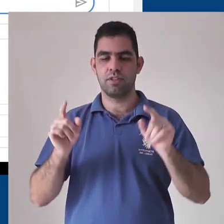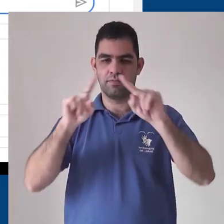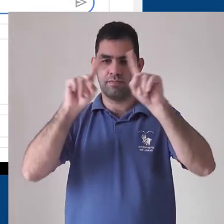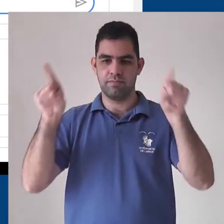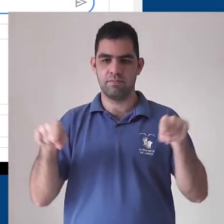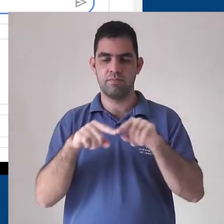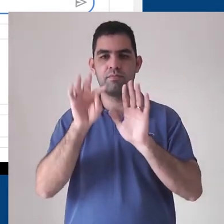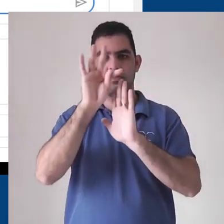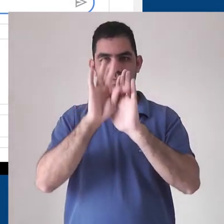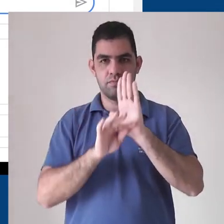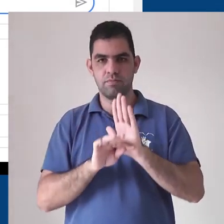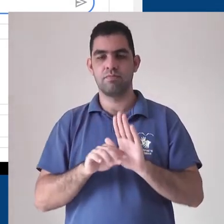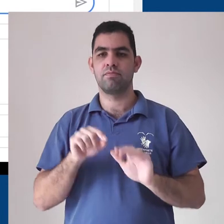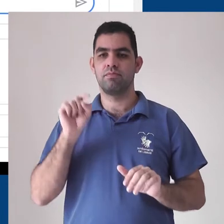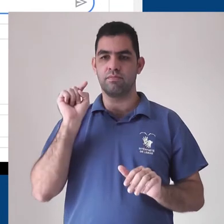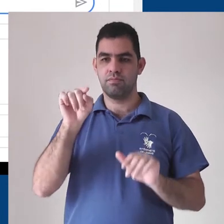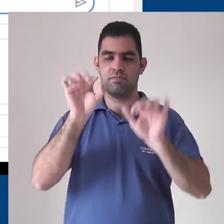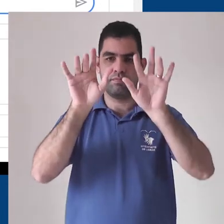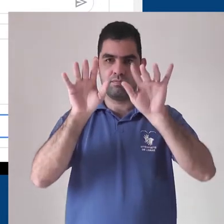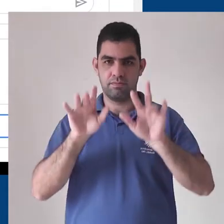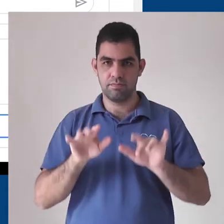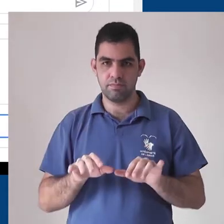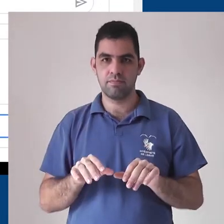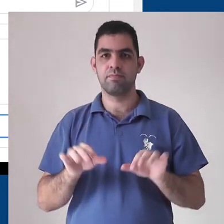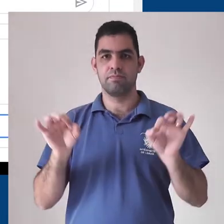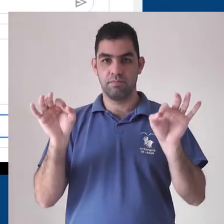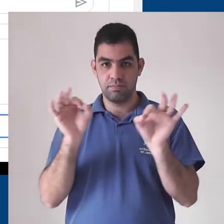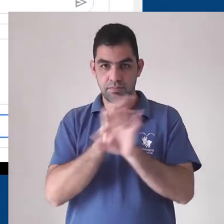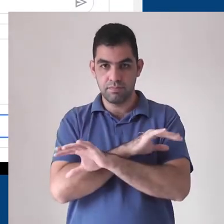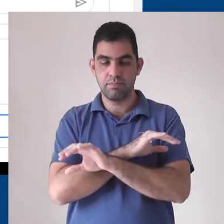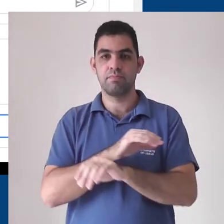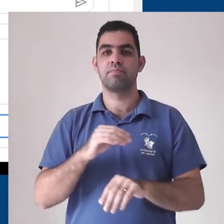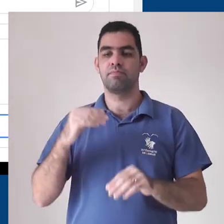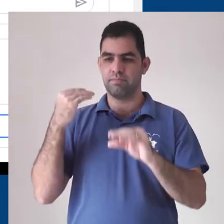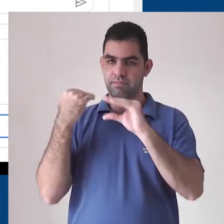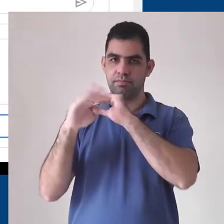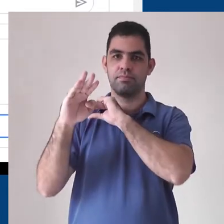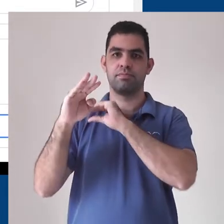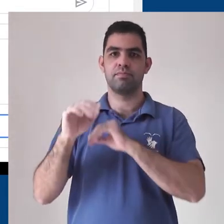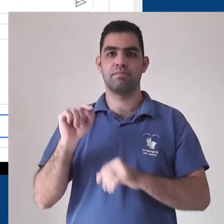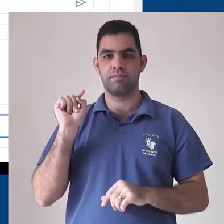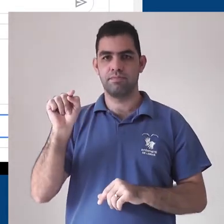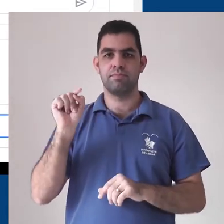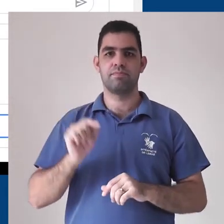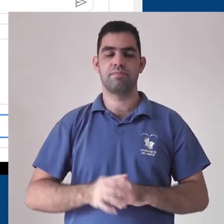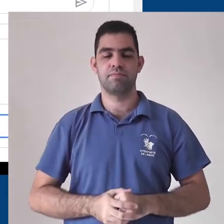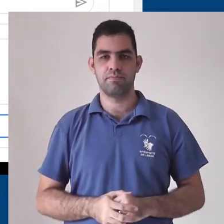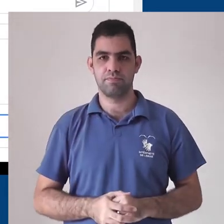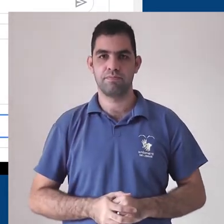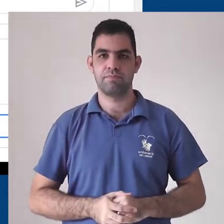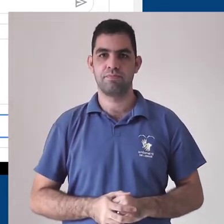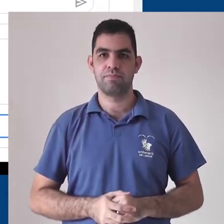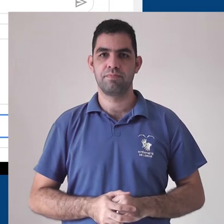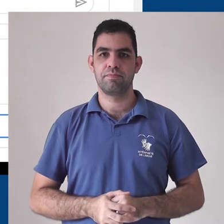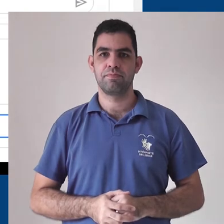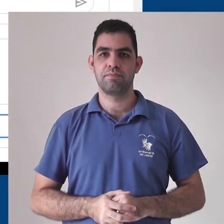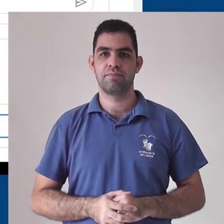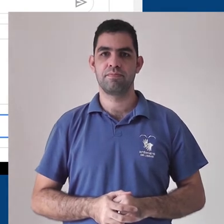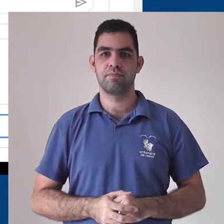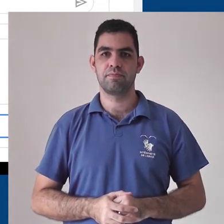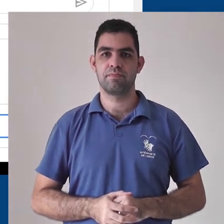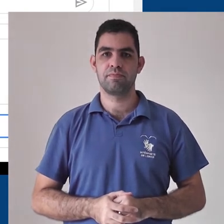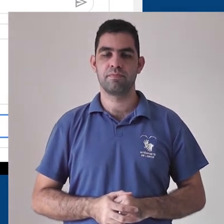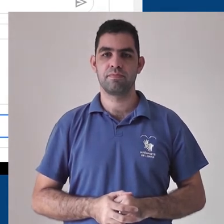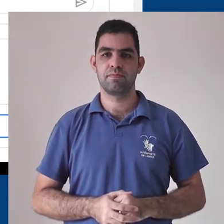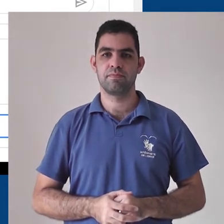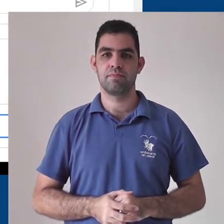Clicar na caixa de texto Adicionar comentário para a turma. Depois de escrever a resposta, clique no ícone inferior direito